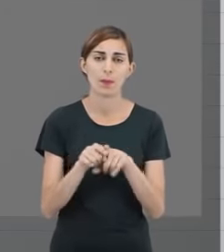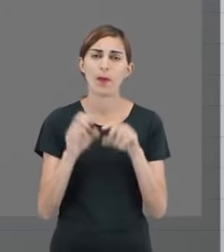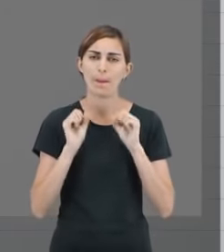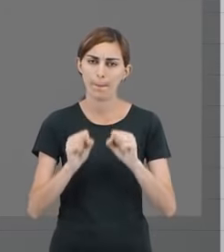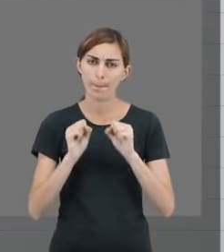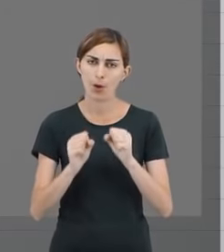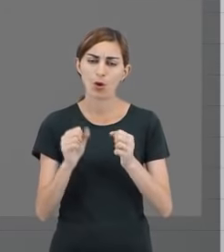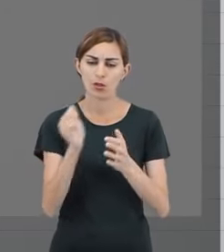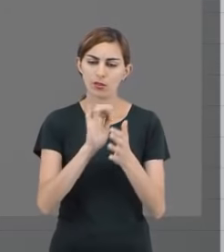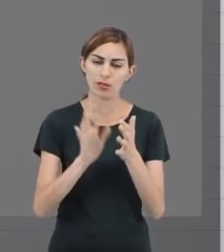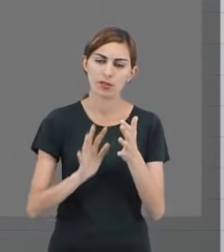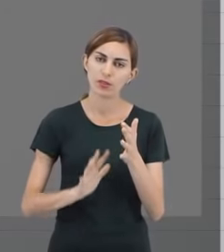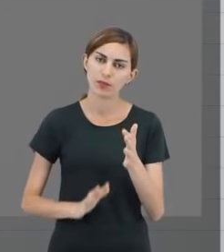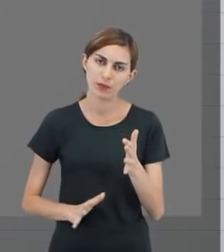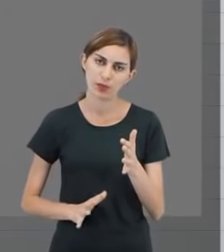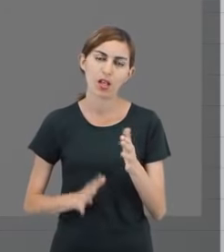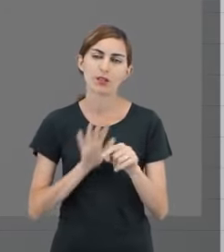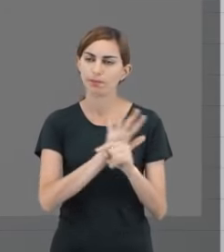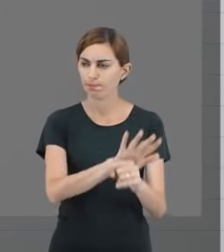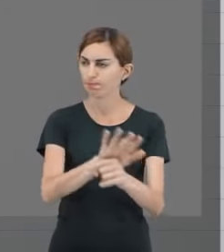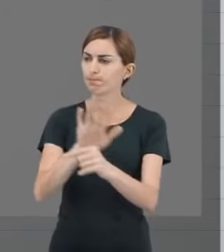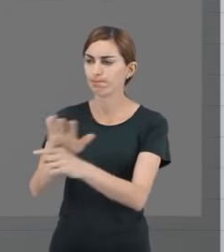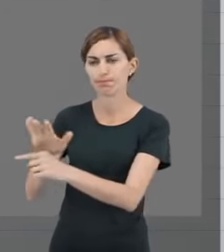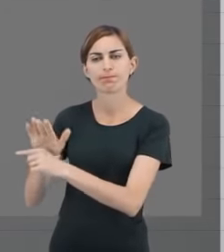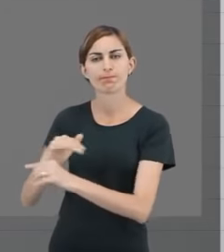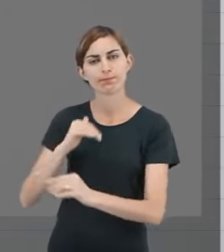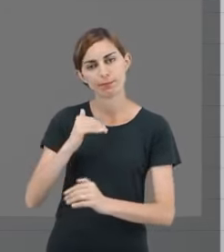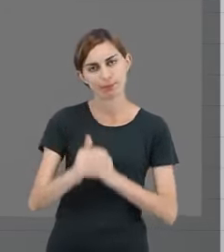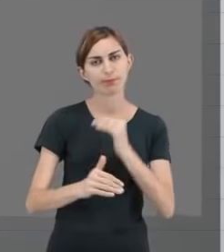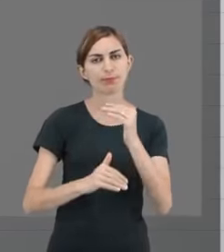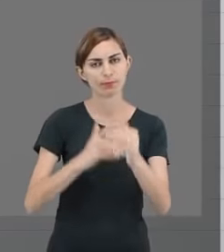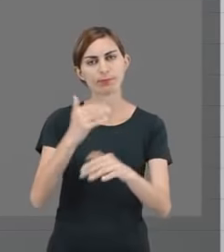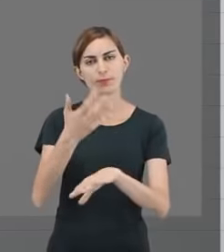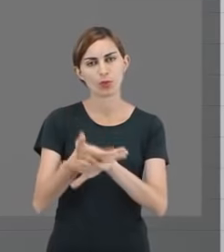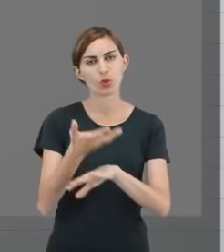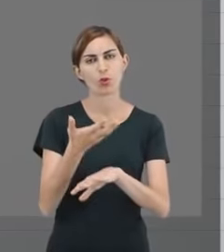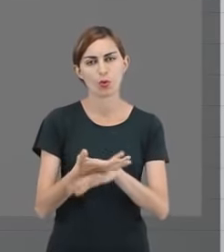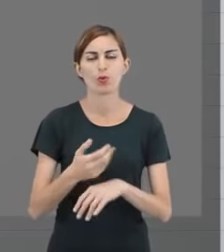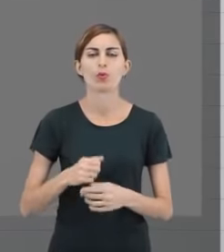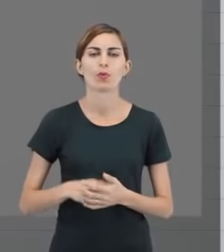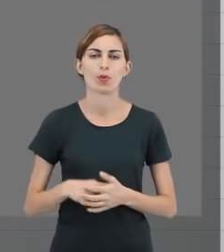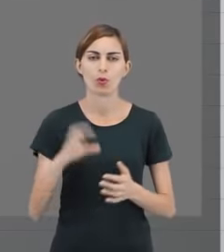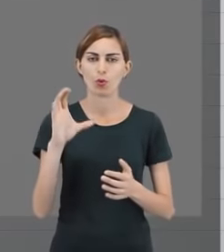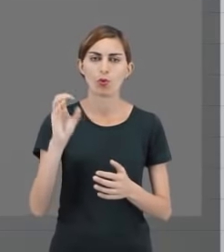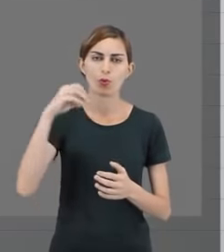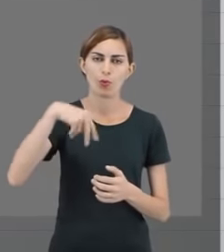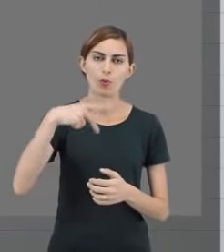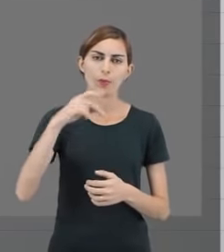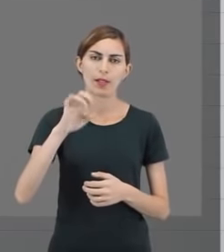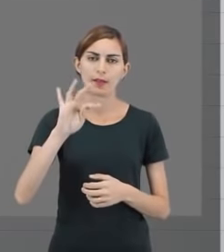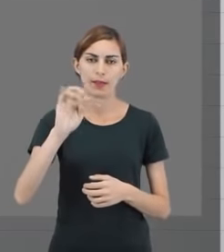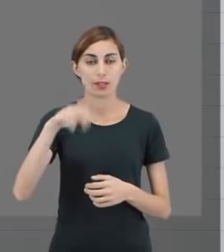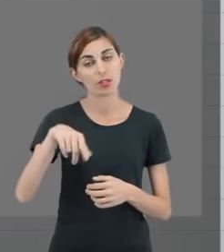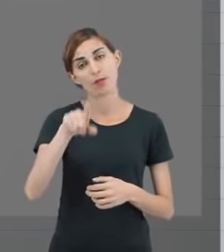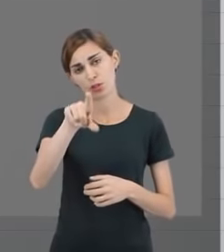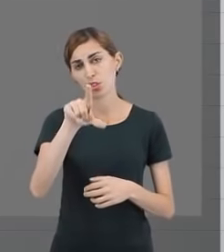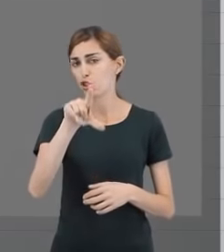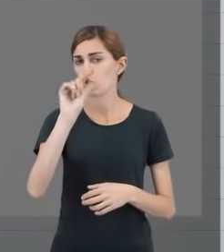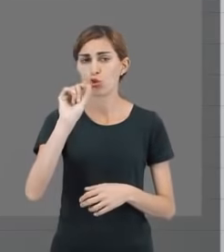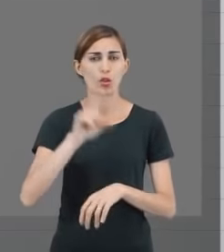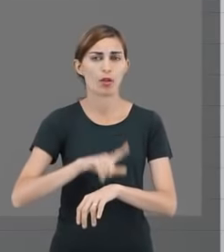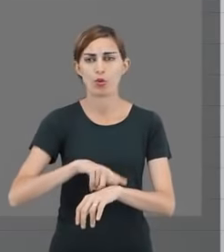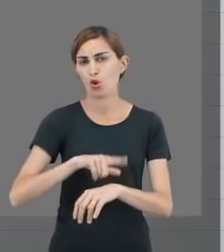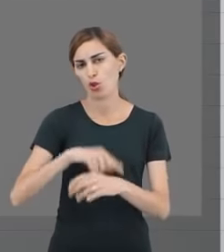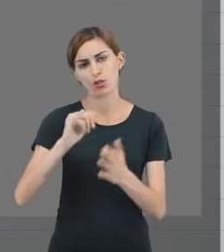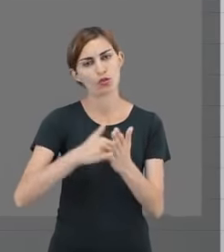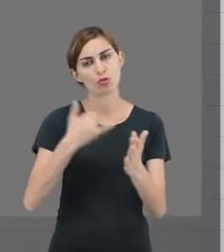com a atividade, ajudar no desenvolvimento daquela competência. Mas isso foi você que escolheu na hora